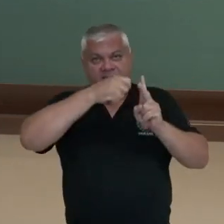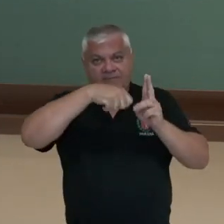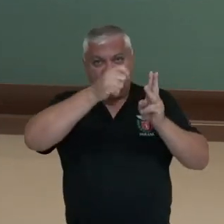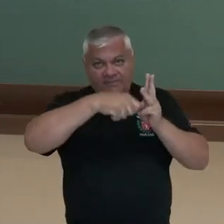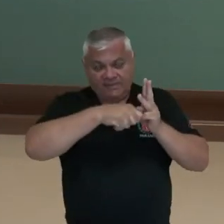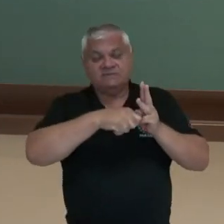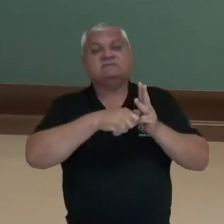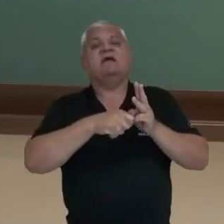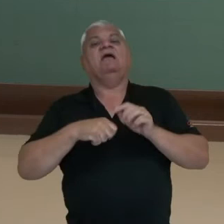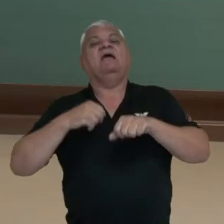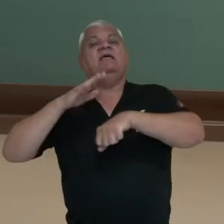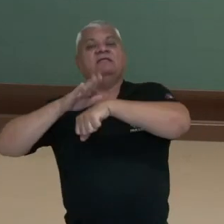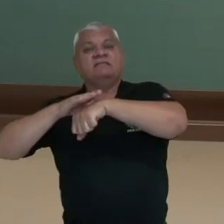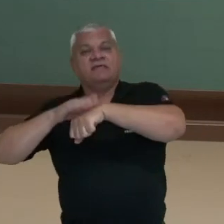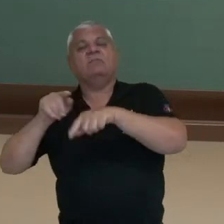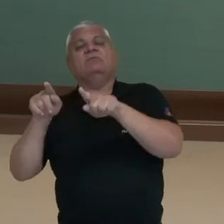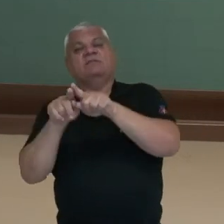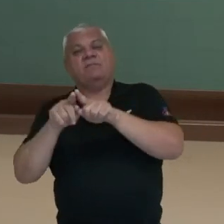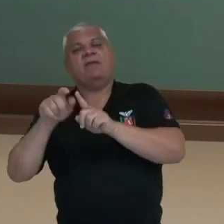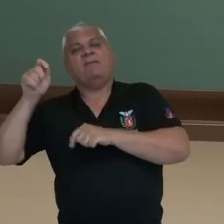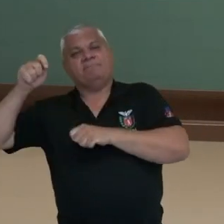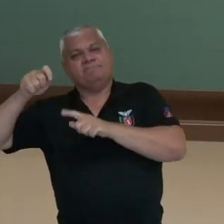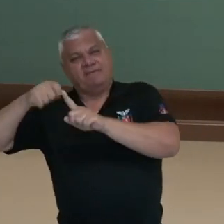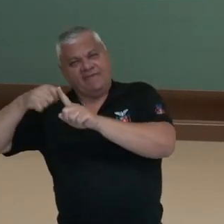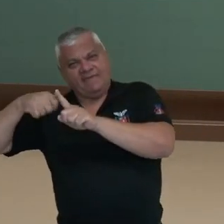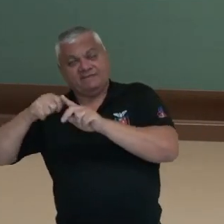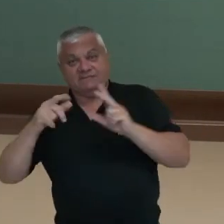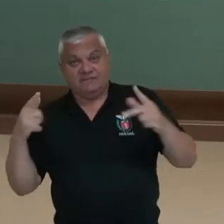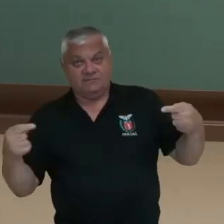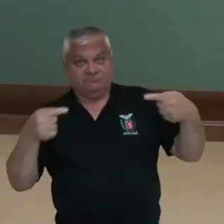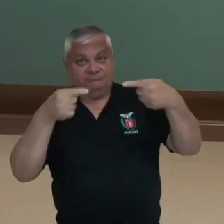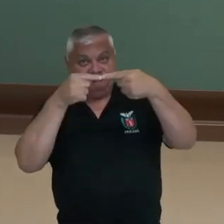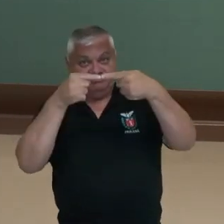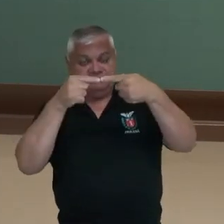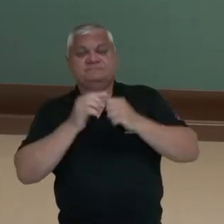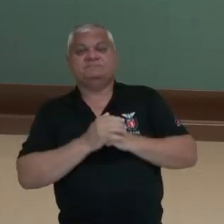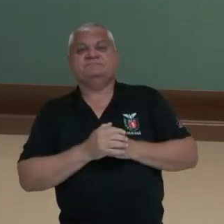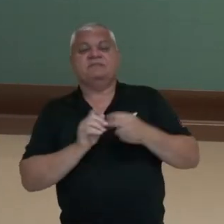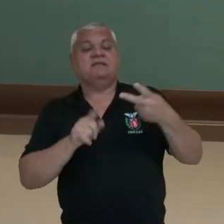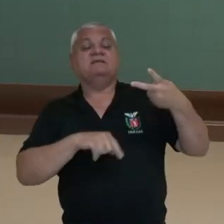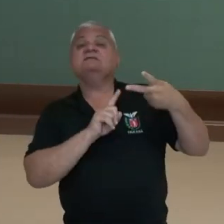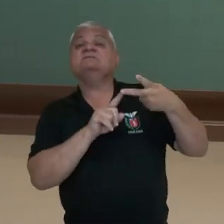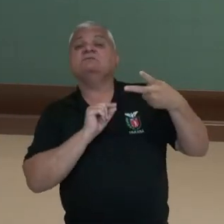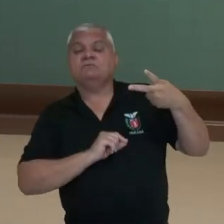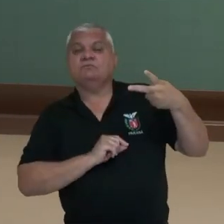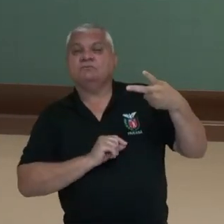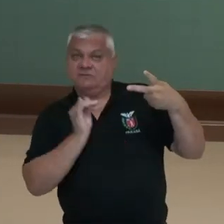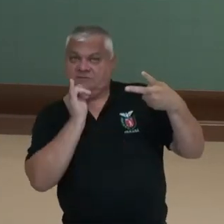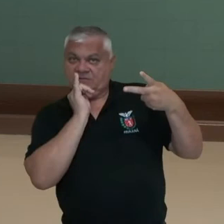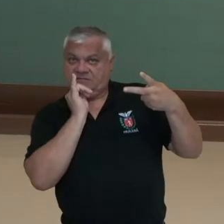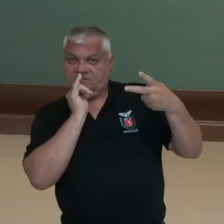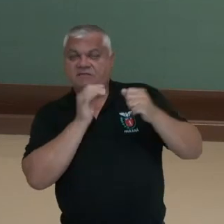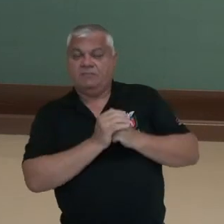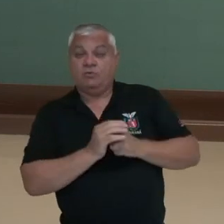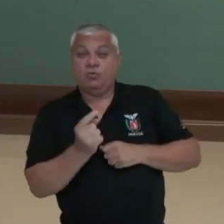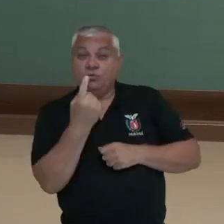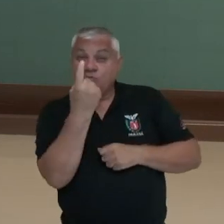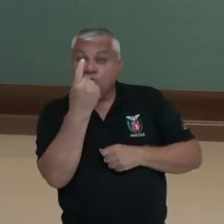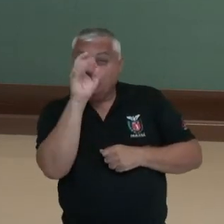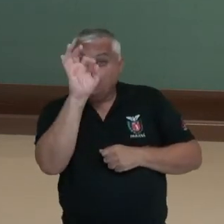tempo também tem que estar em meses. A segunda coisa, como nós vimos lá no exemplo 1%,